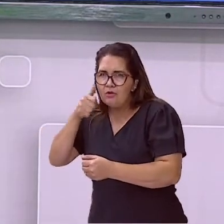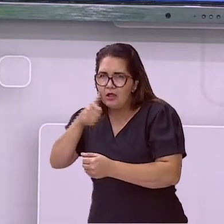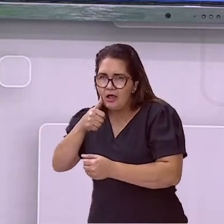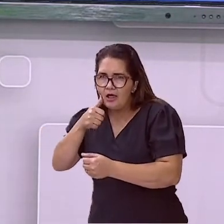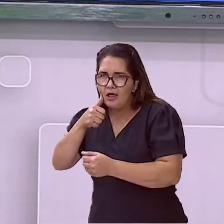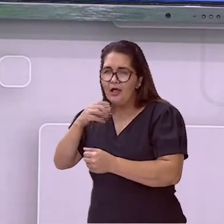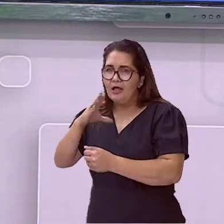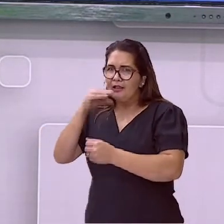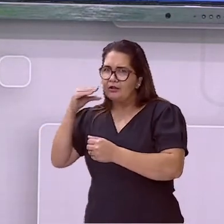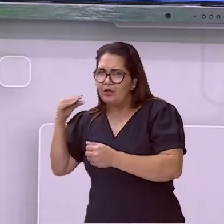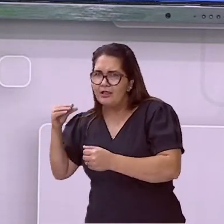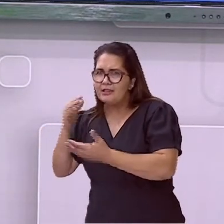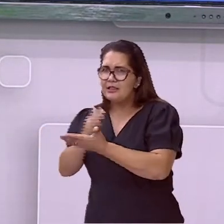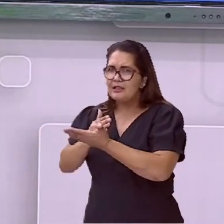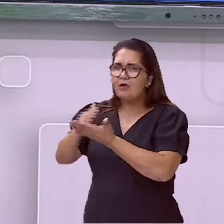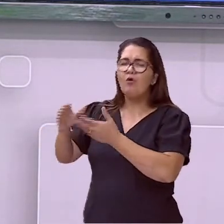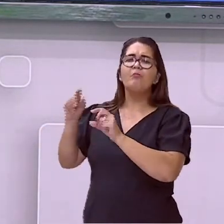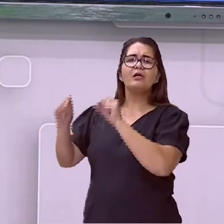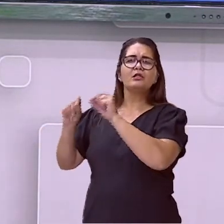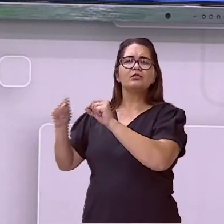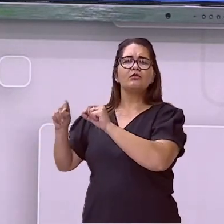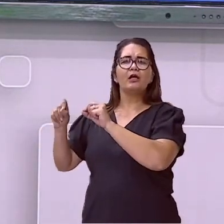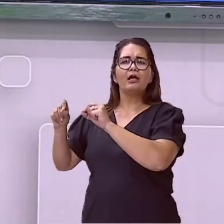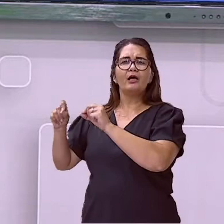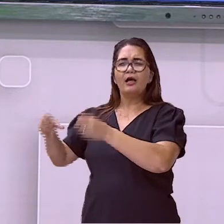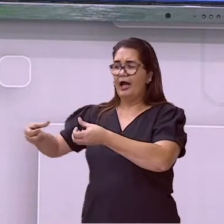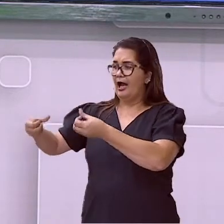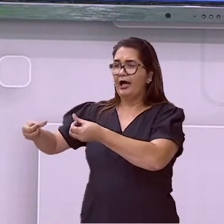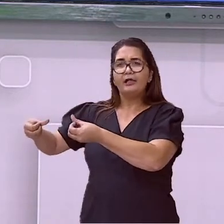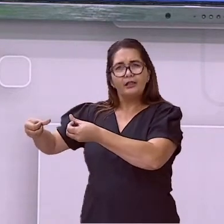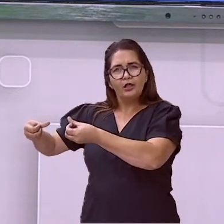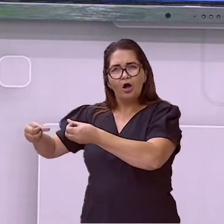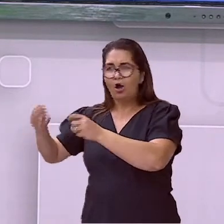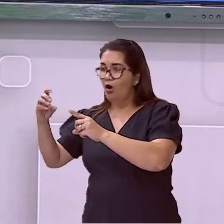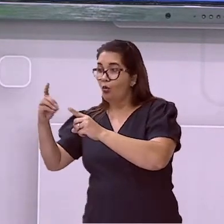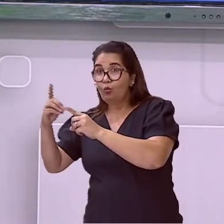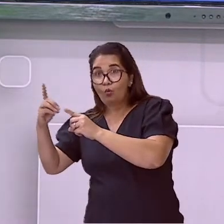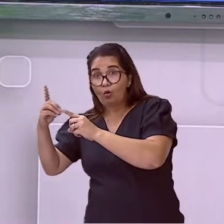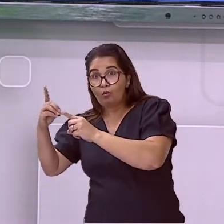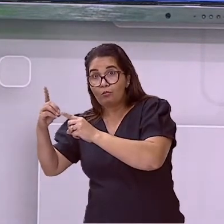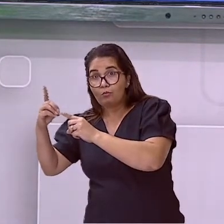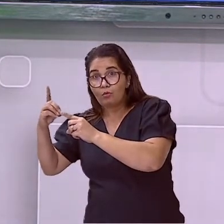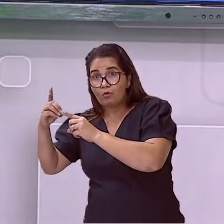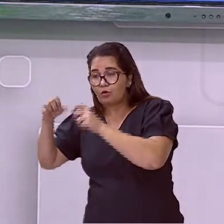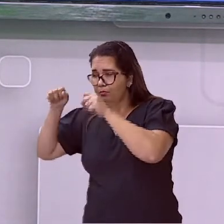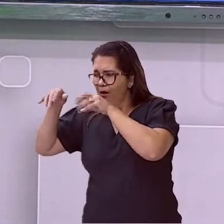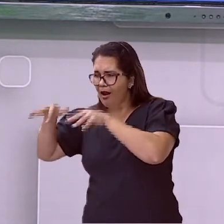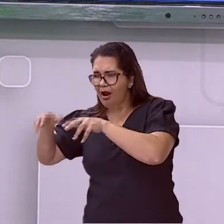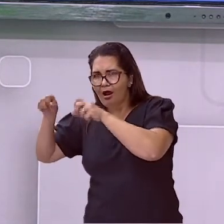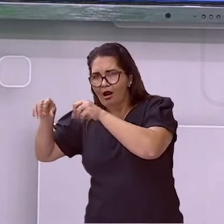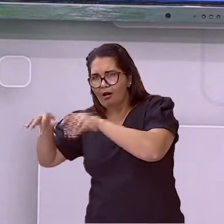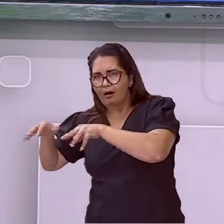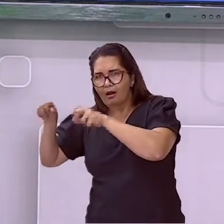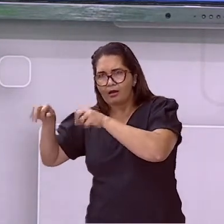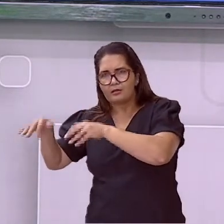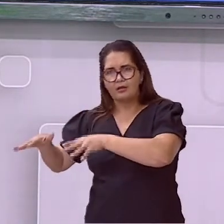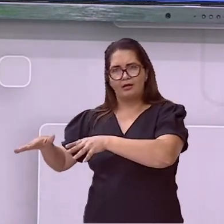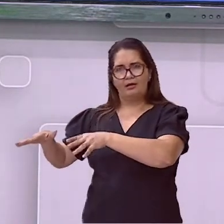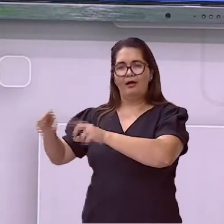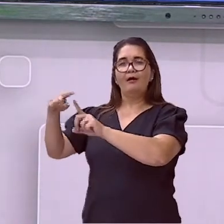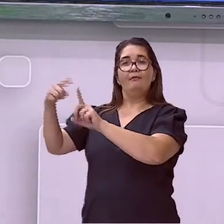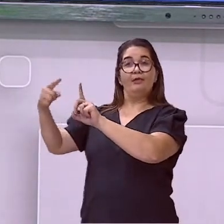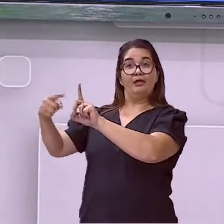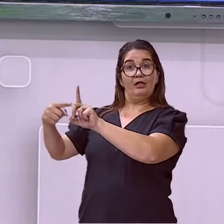período aqui de puberdade. E aí, vamos ter pelos pubianos. Isso tudo faz